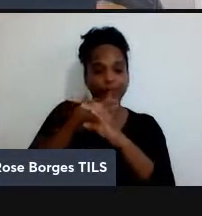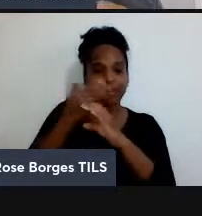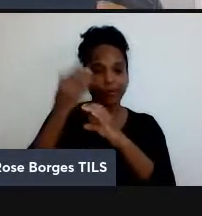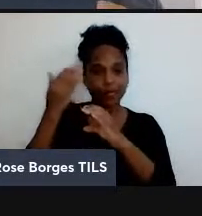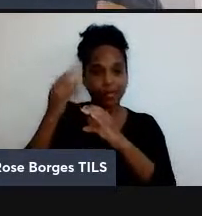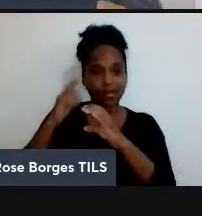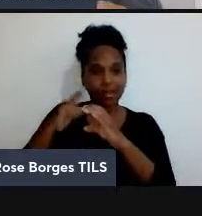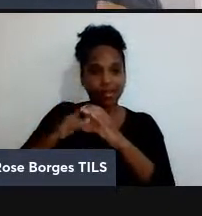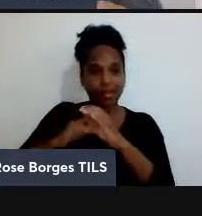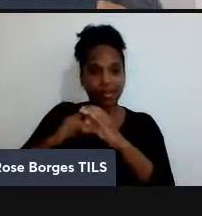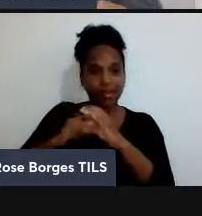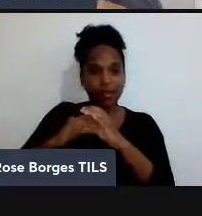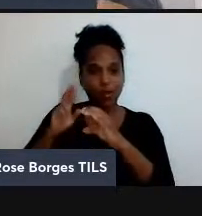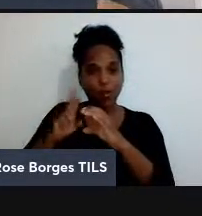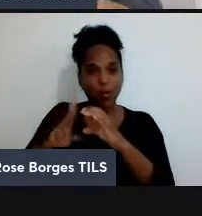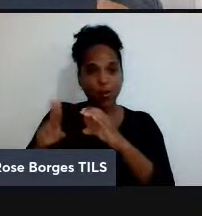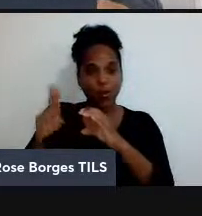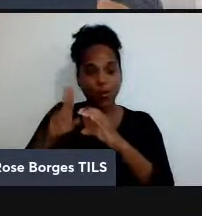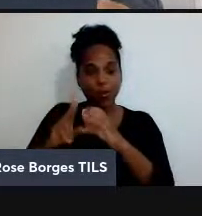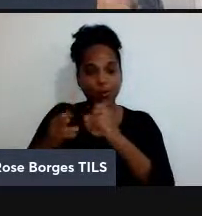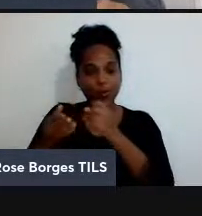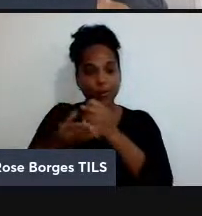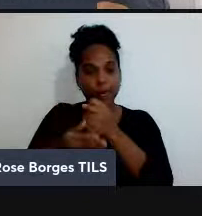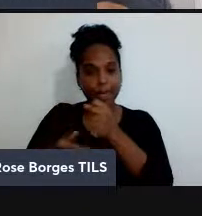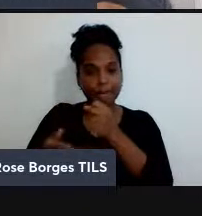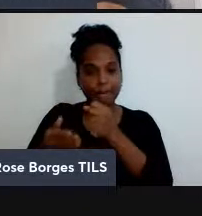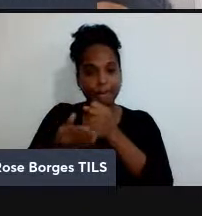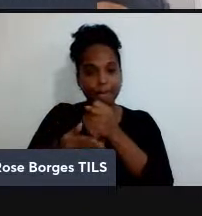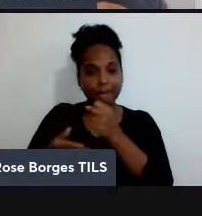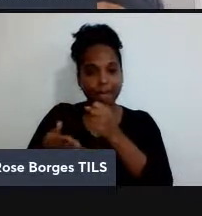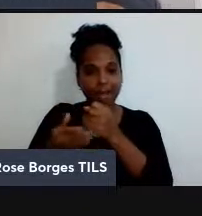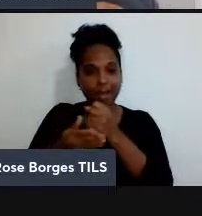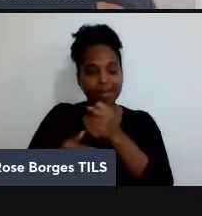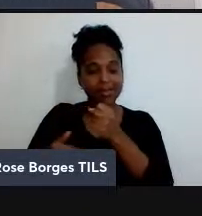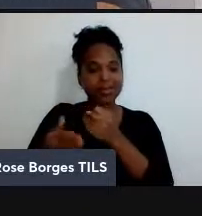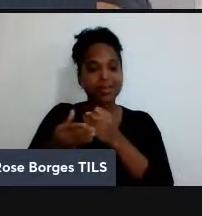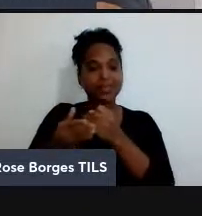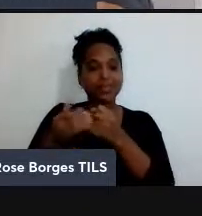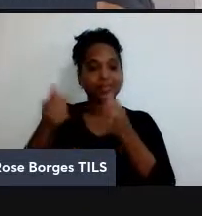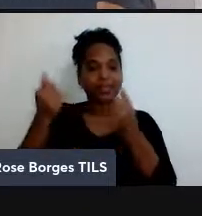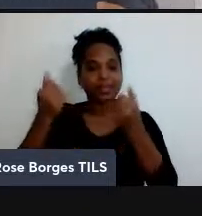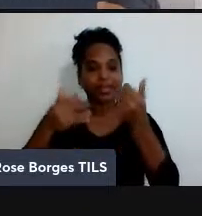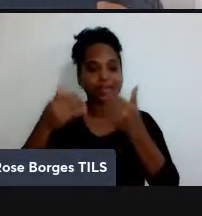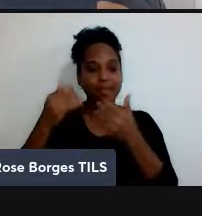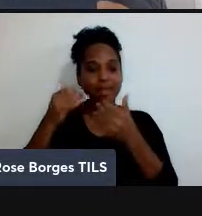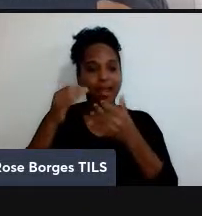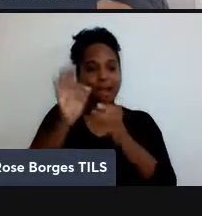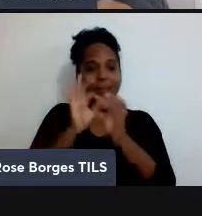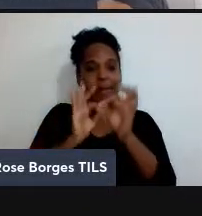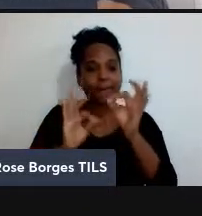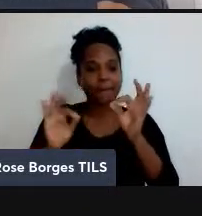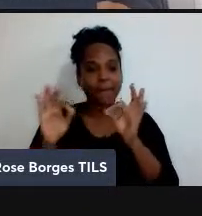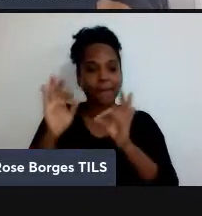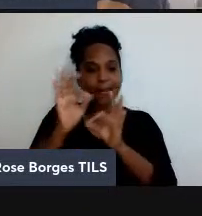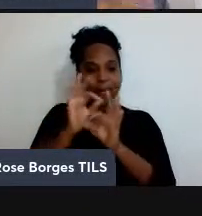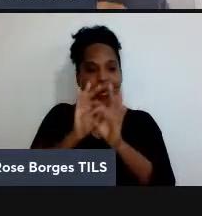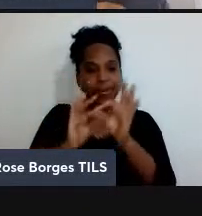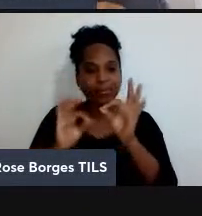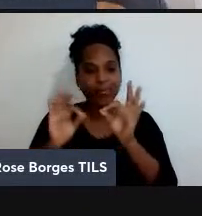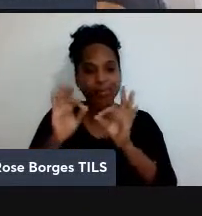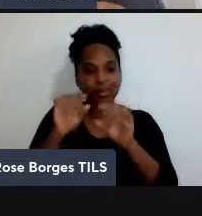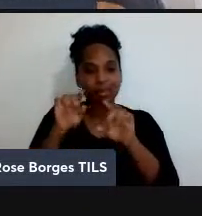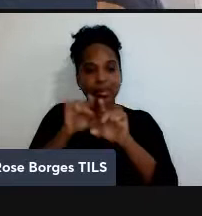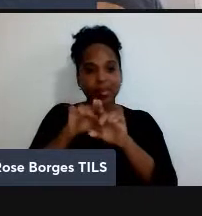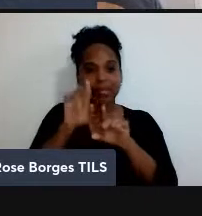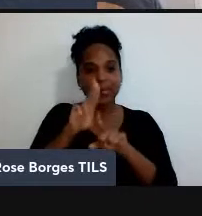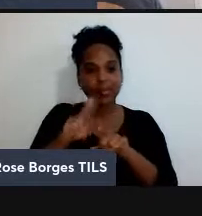desde o ponto de vista mais fundamental a explicar as partículas elementares, até aplicações aí